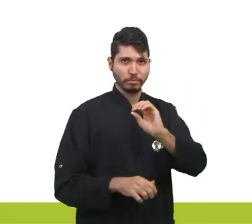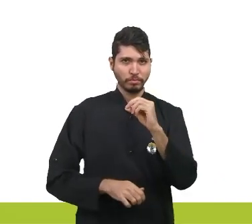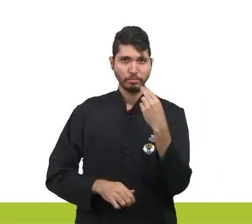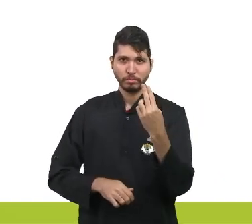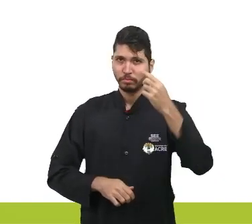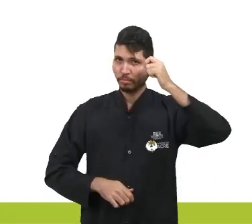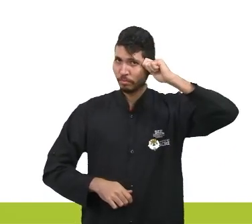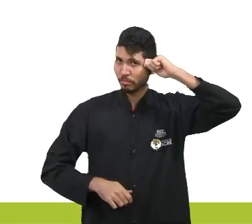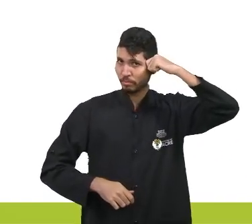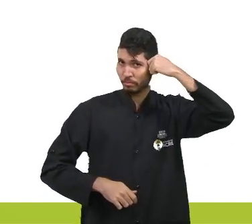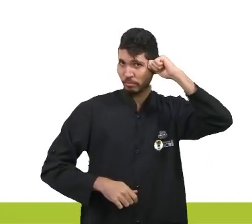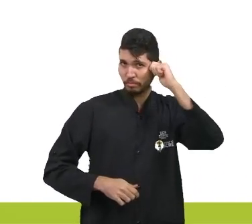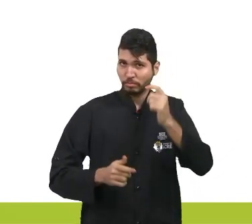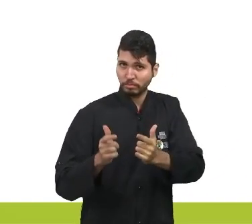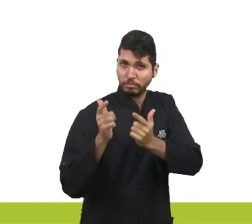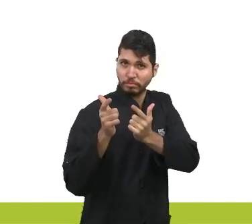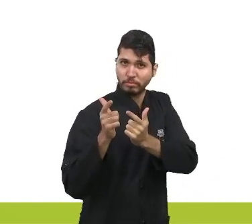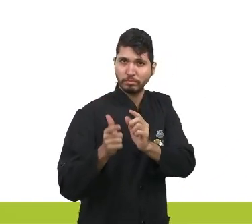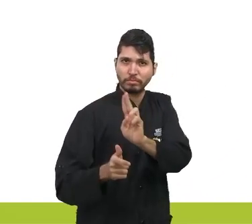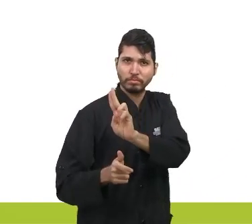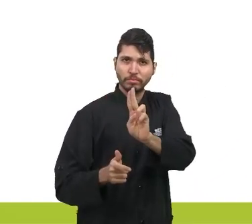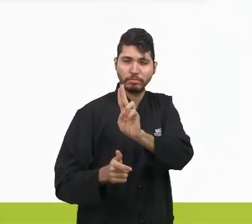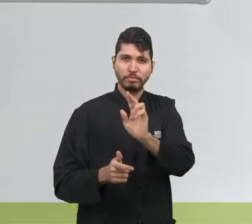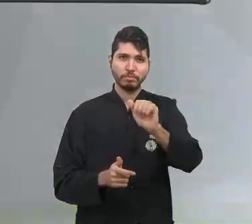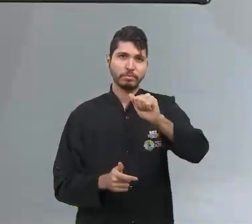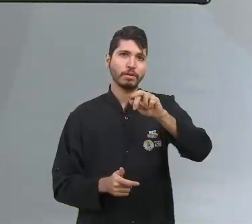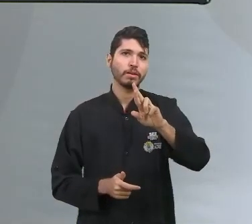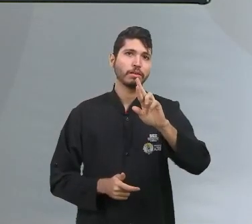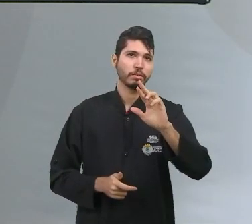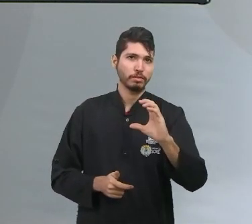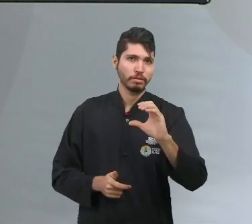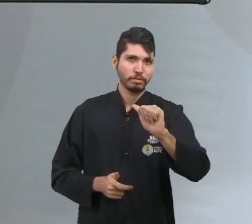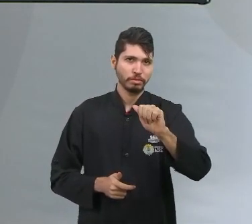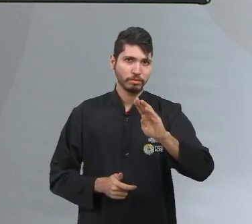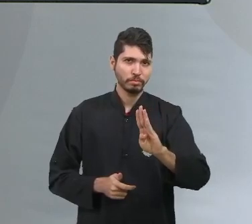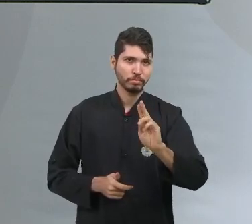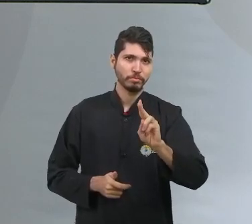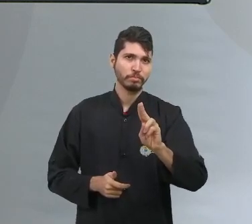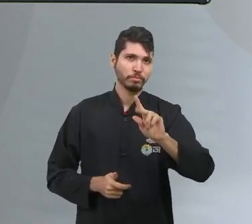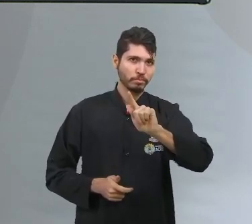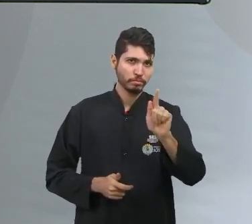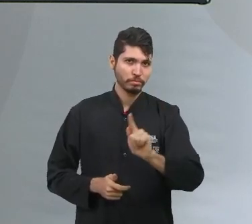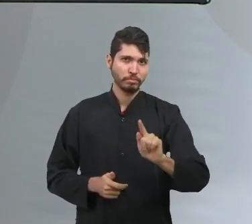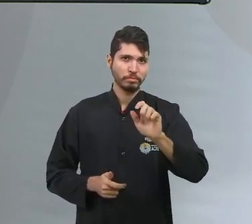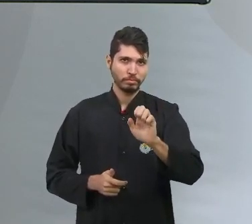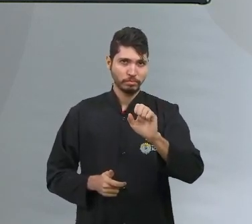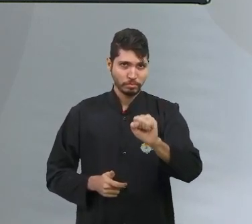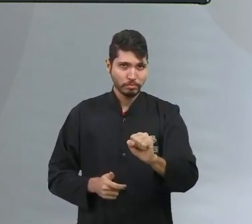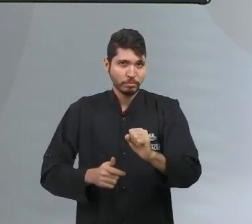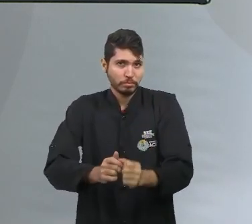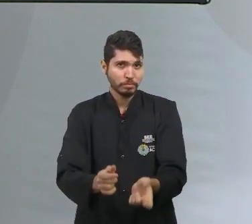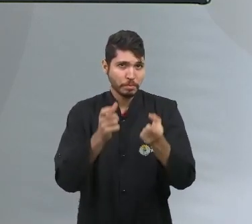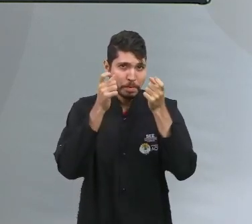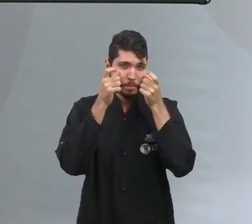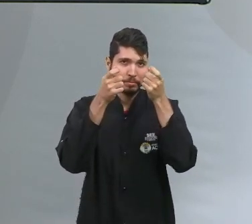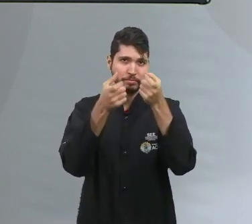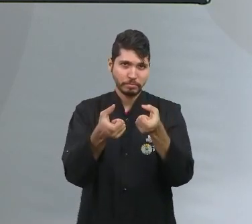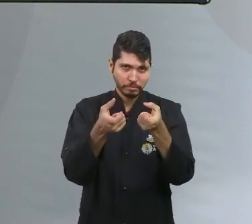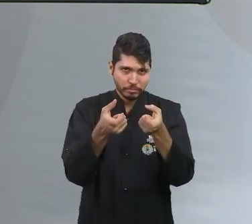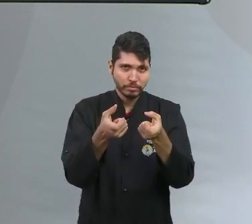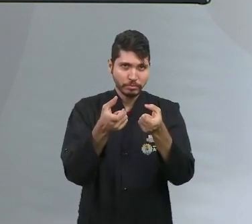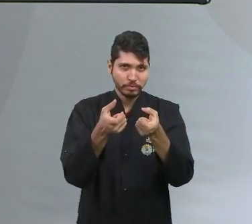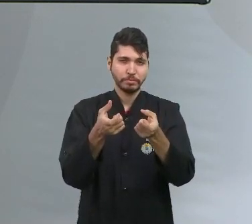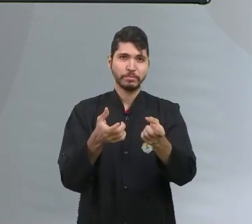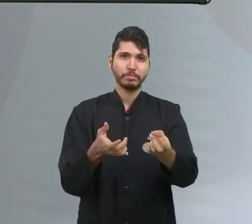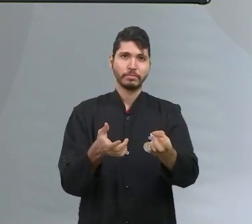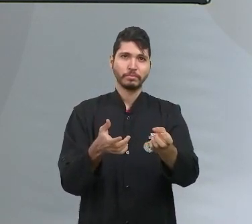arcabuzes às suas ordens. Então, prestem bem atenção. Essa citação, conforme vocês podem